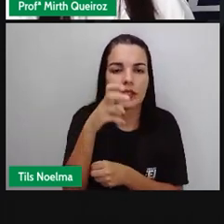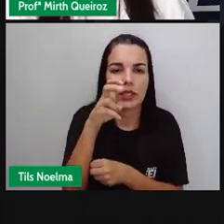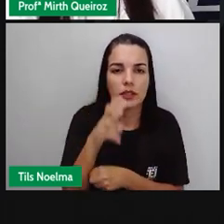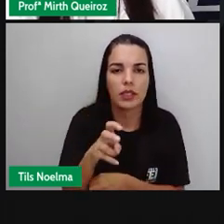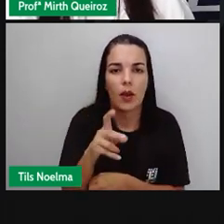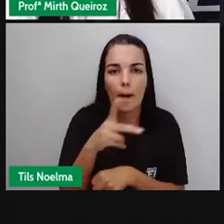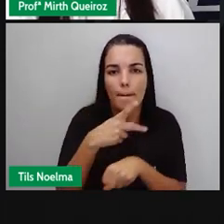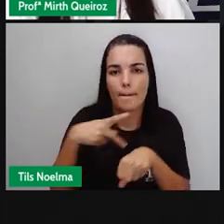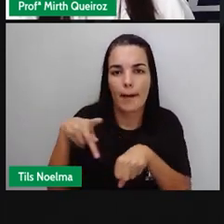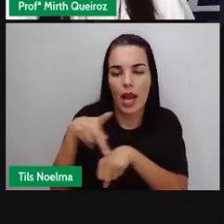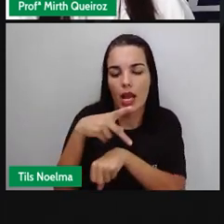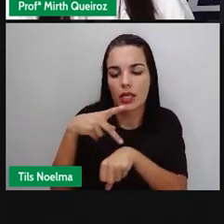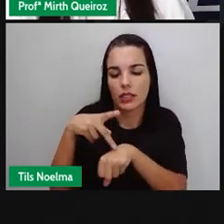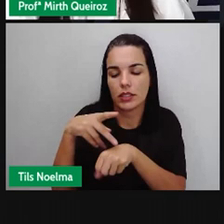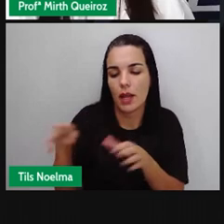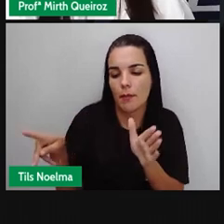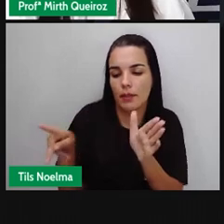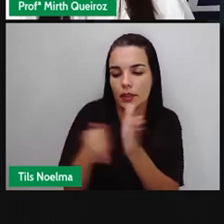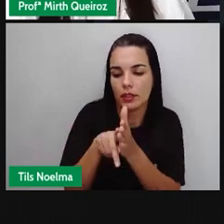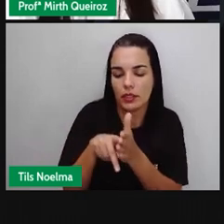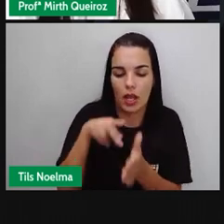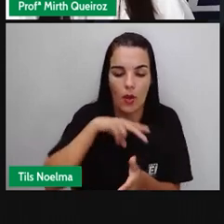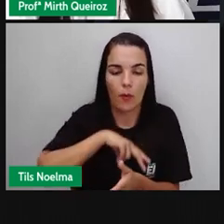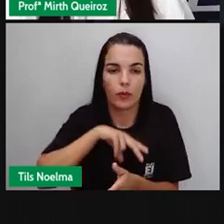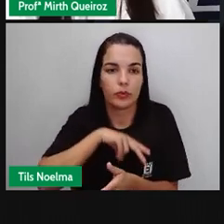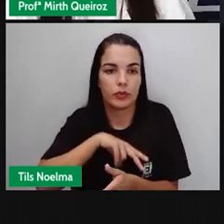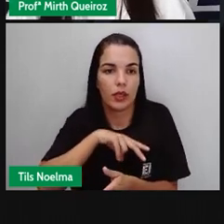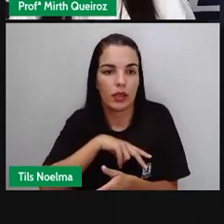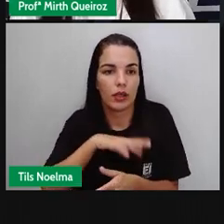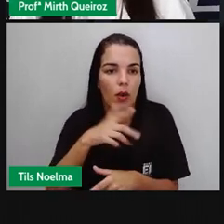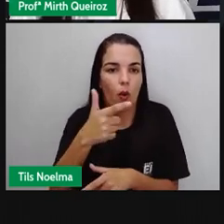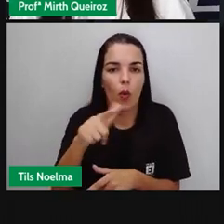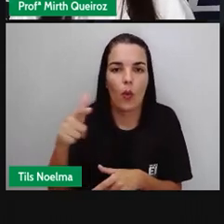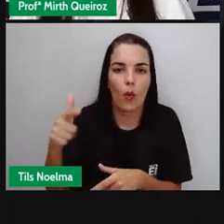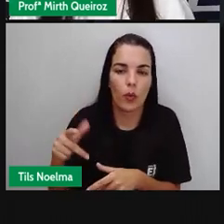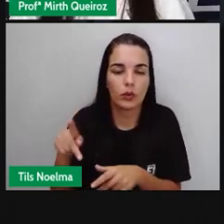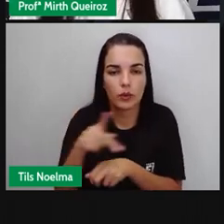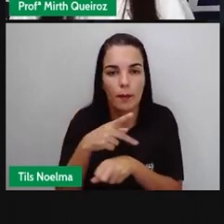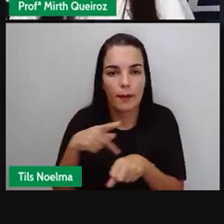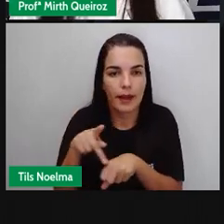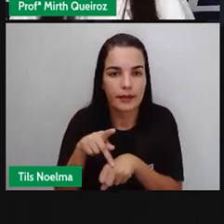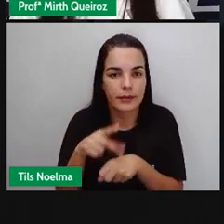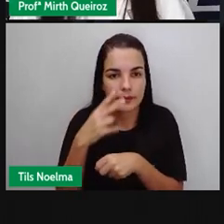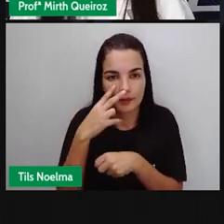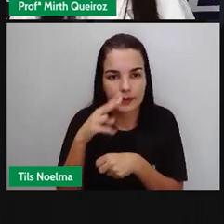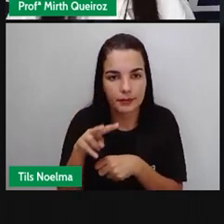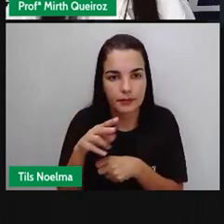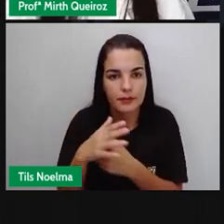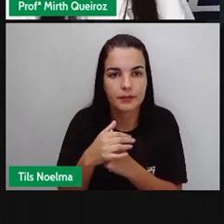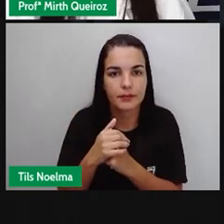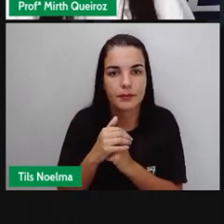mapas históricos, além do título aí, ele vai estar acompanhado também com um mandato ou um período, certo?